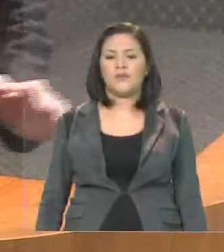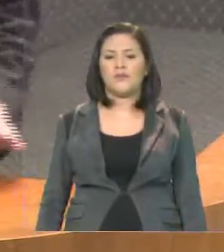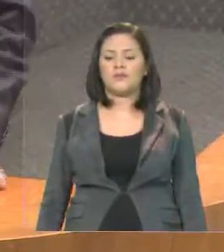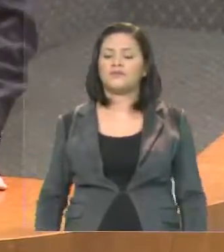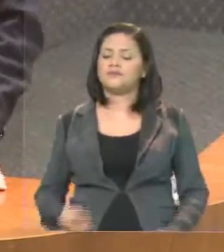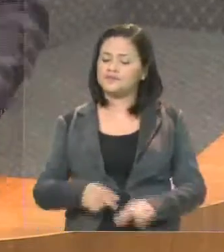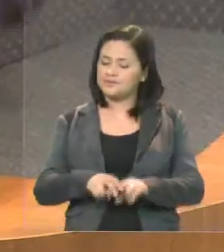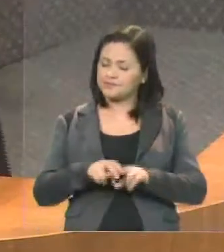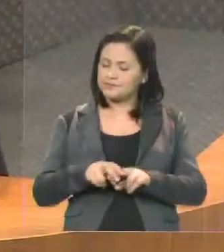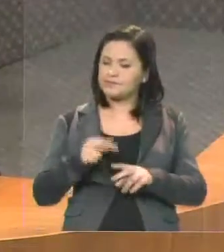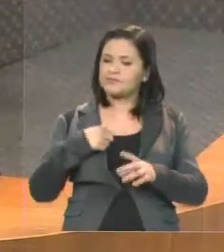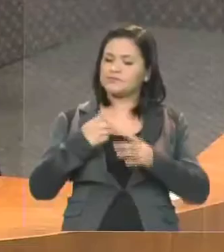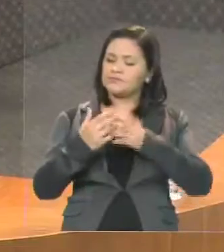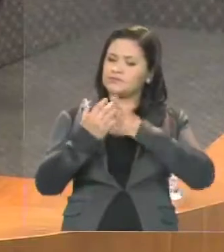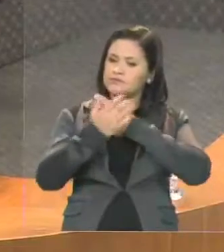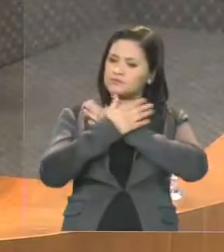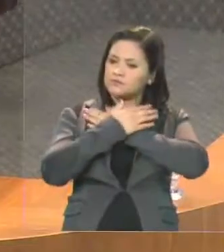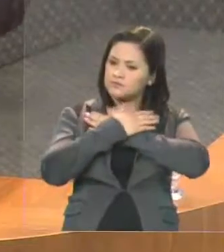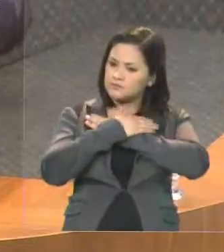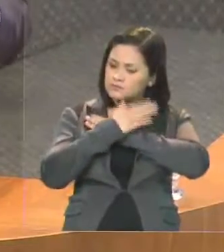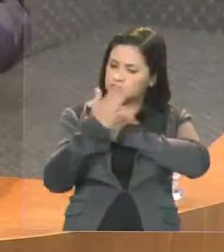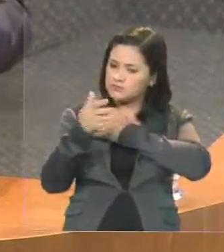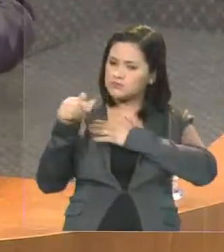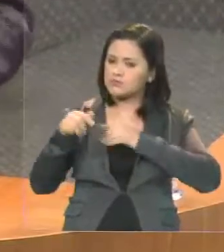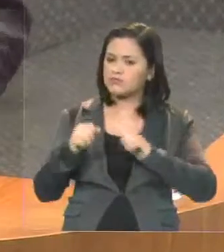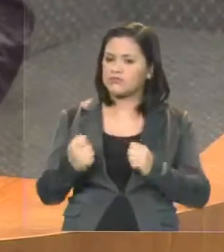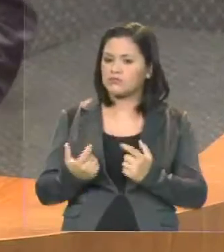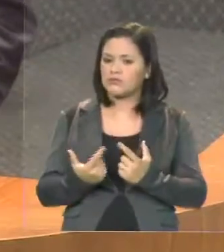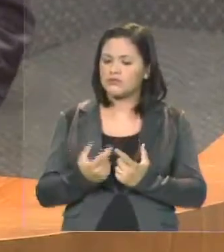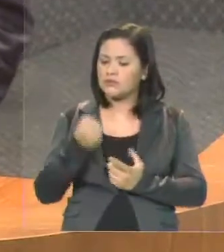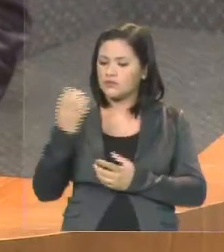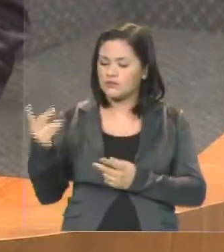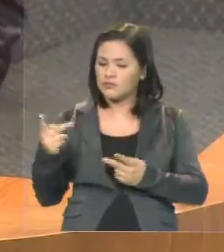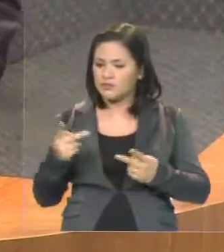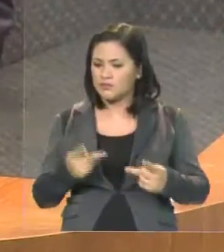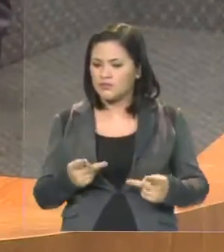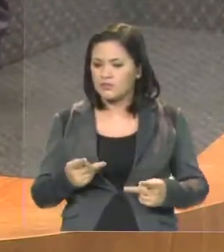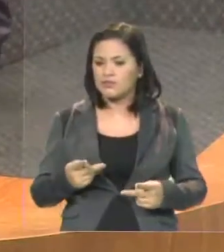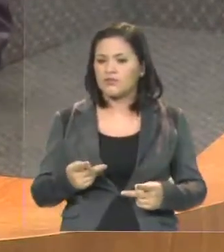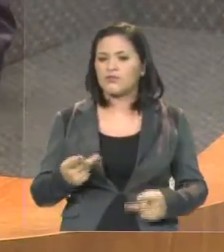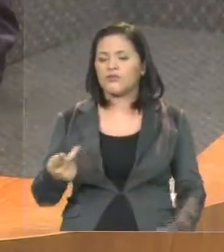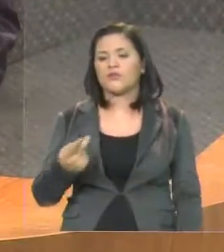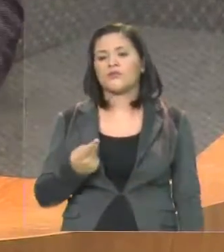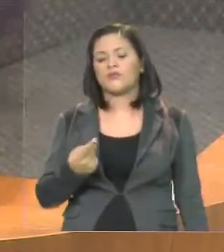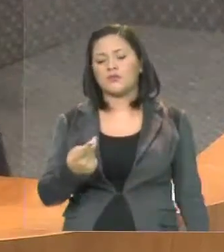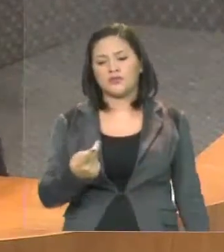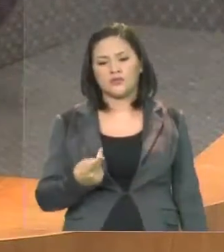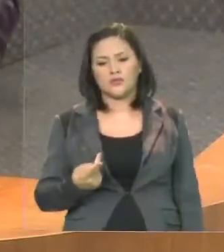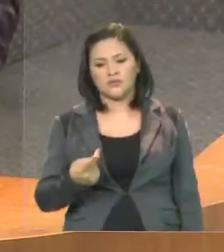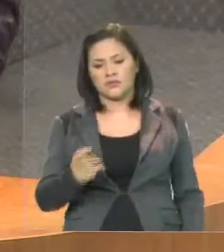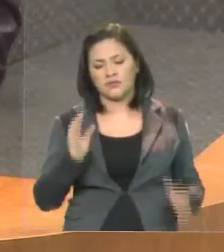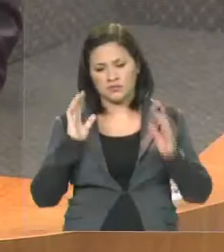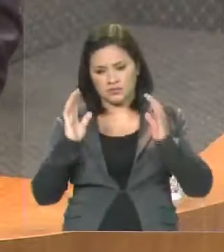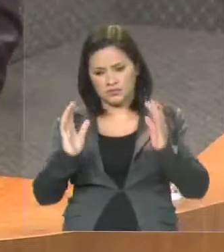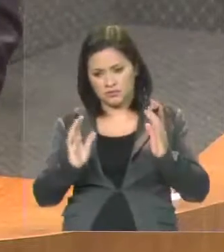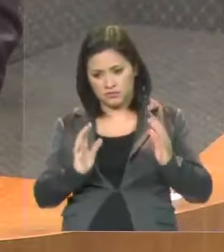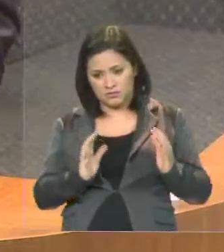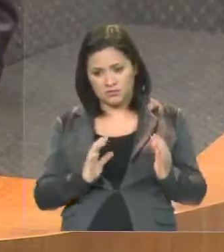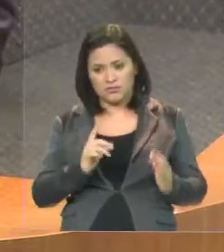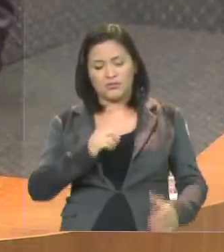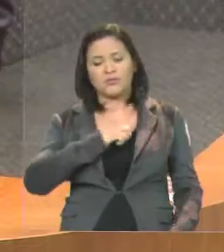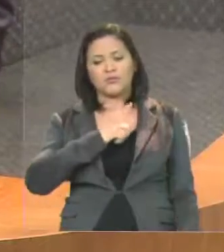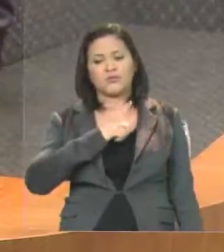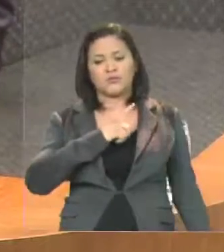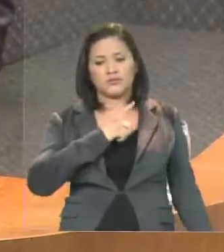abraço aqui nessa casa para que nós possamos passar a ser dois, mas de forma honrada. E no dia que você sair